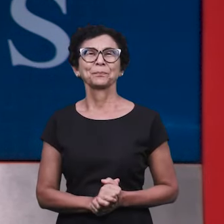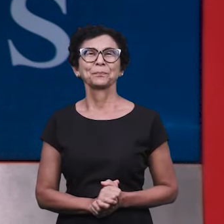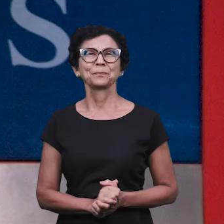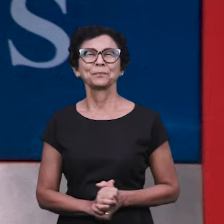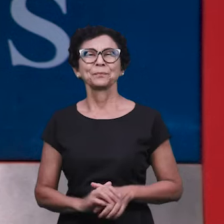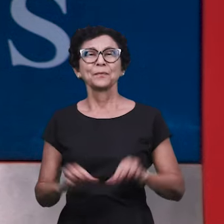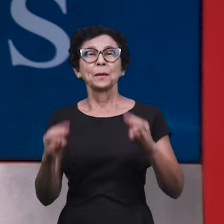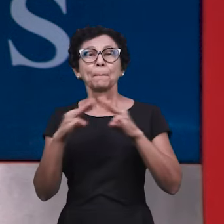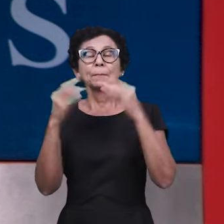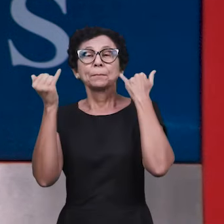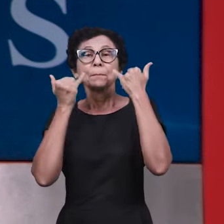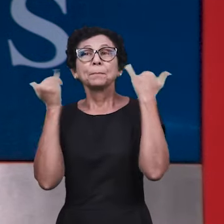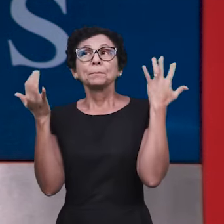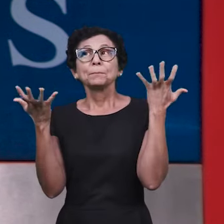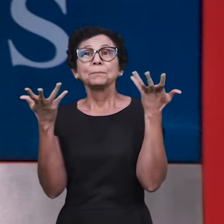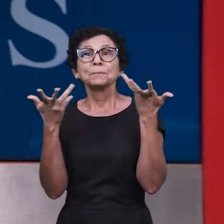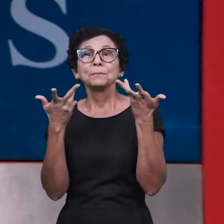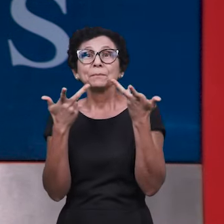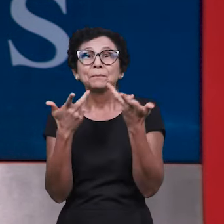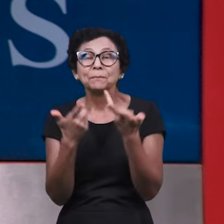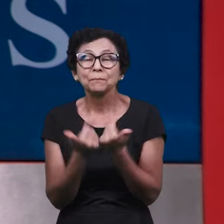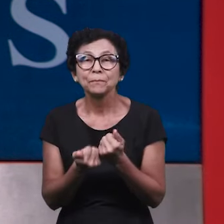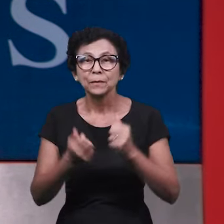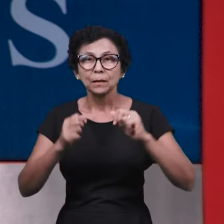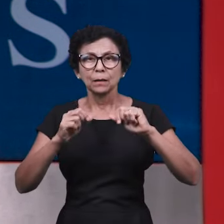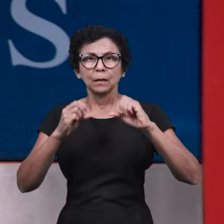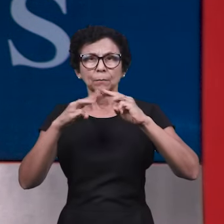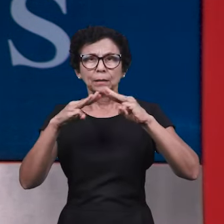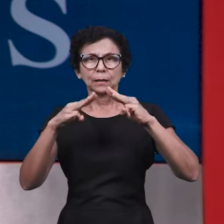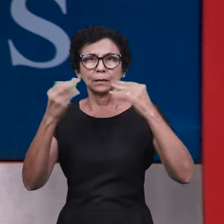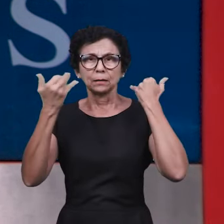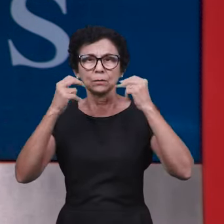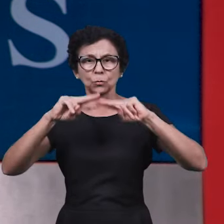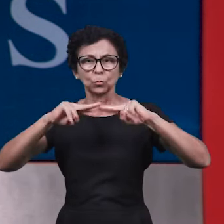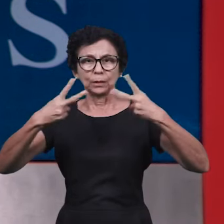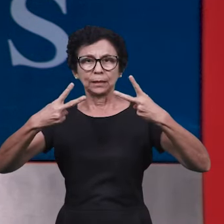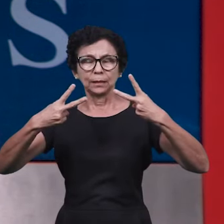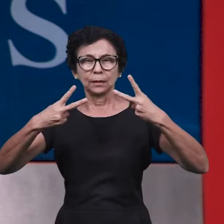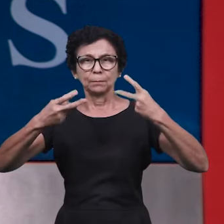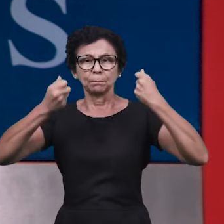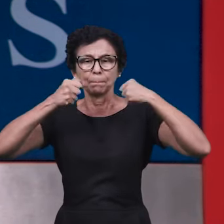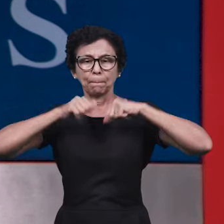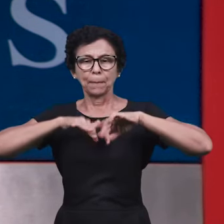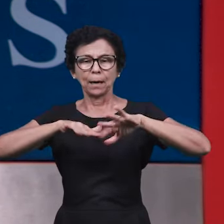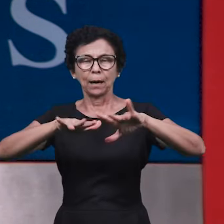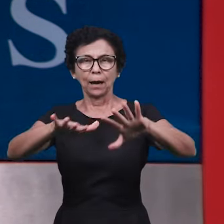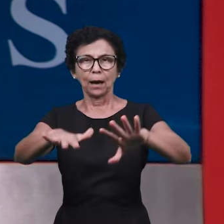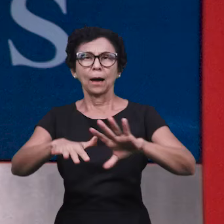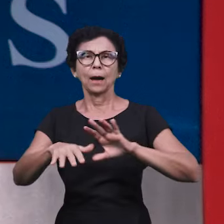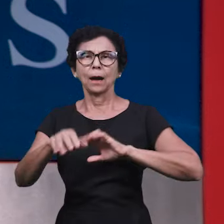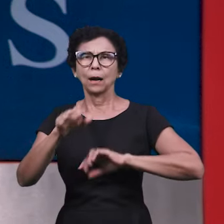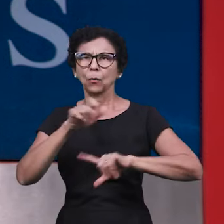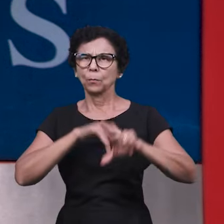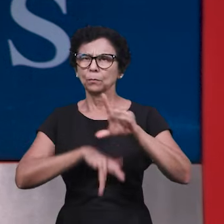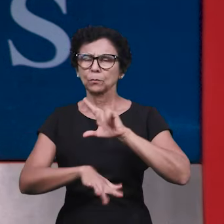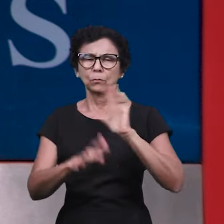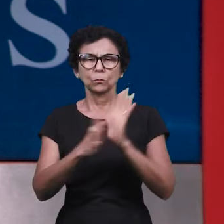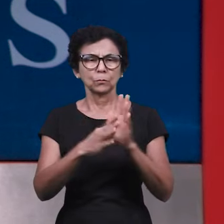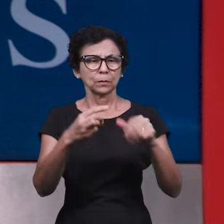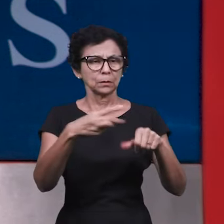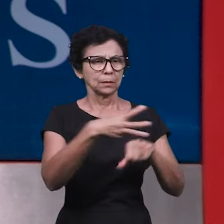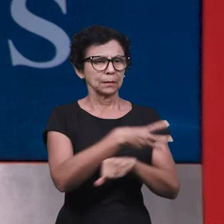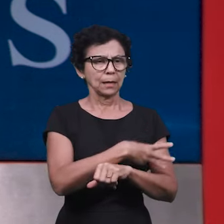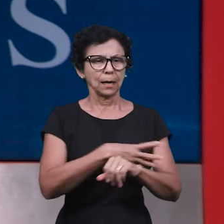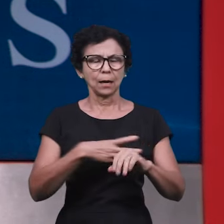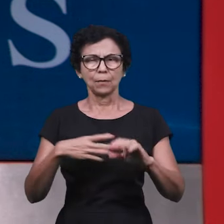maravilha ter você aqui conosco. Compartilhe o link do Mané e News para os seus amigos, para os grupos aí do WhatsApp, para o pessoal da igreja,